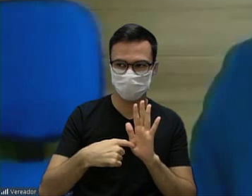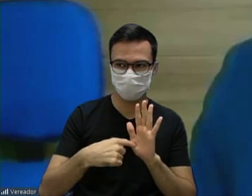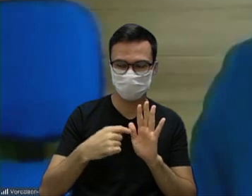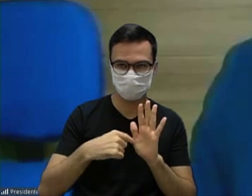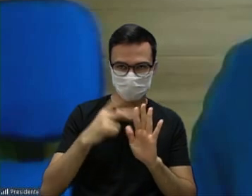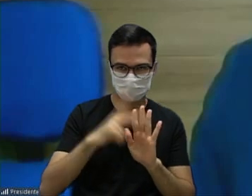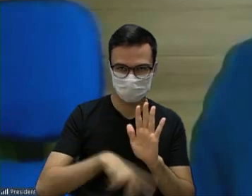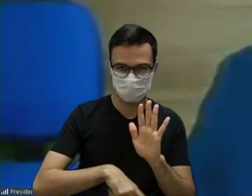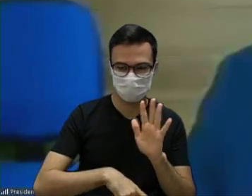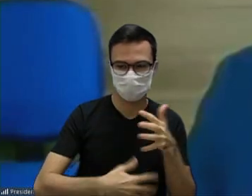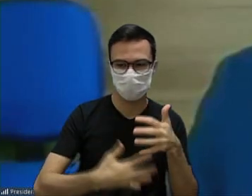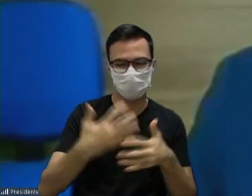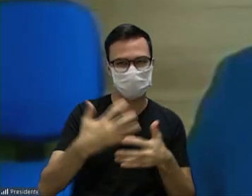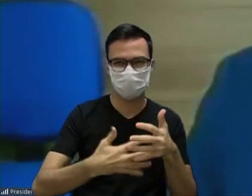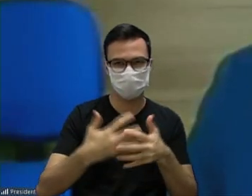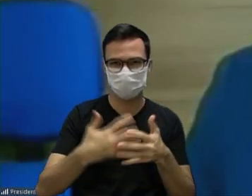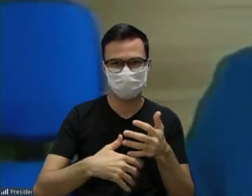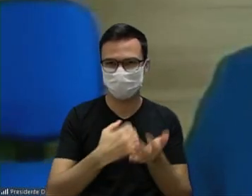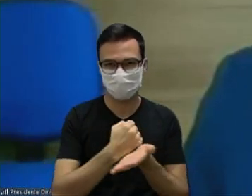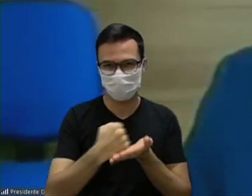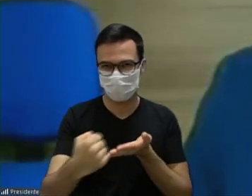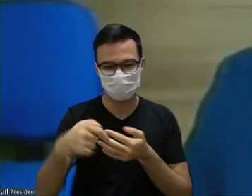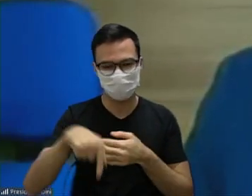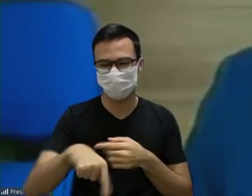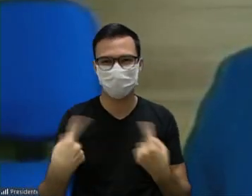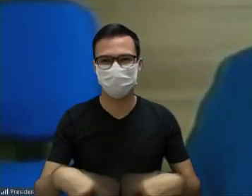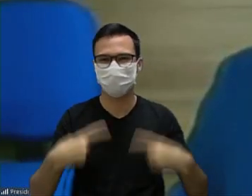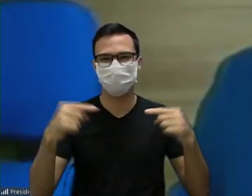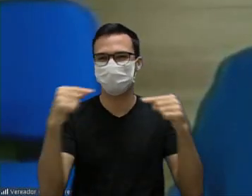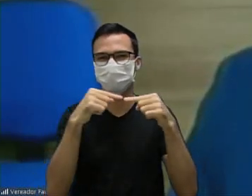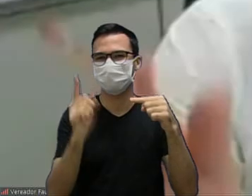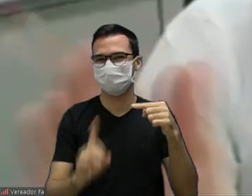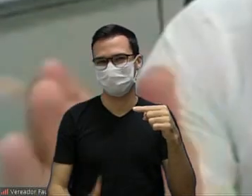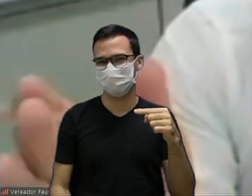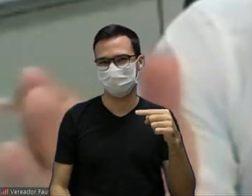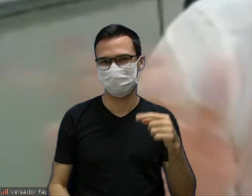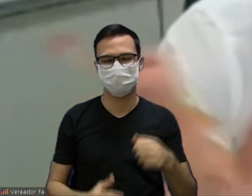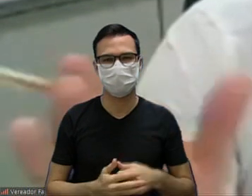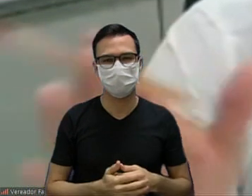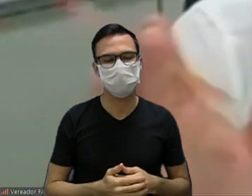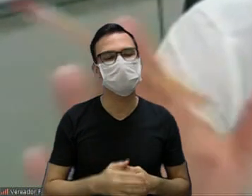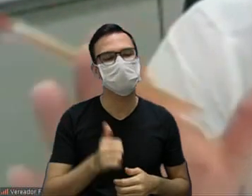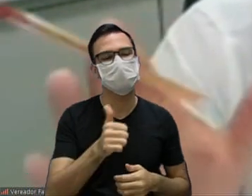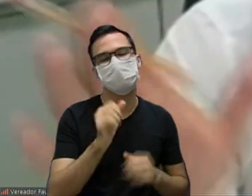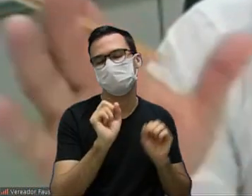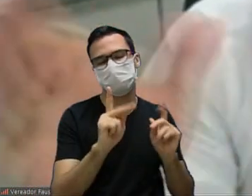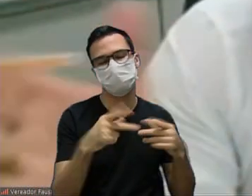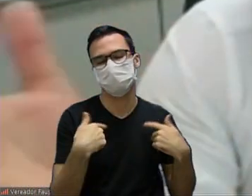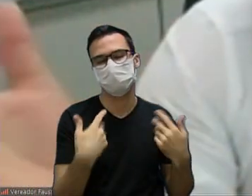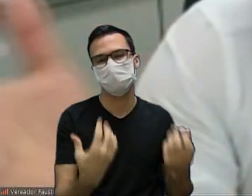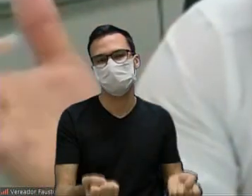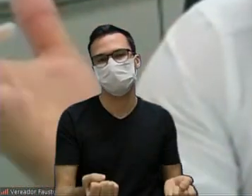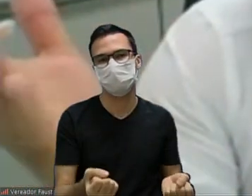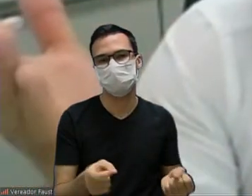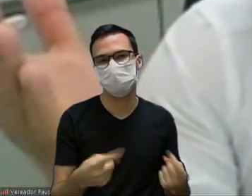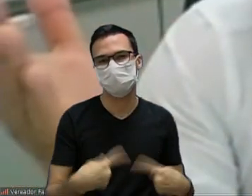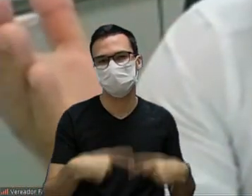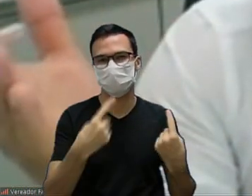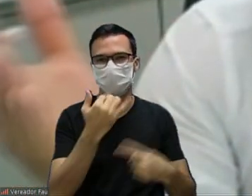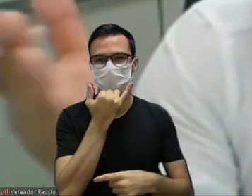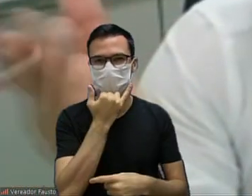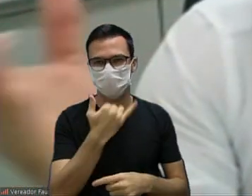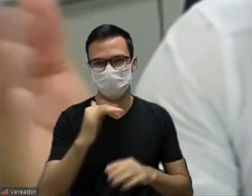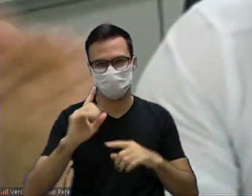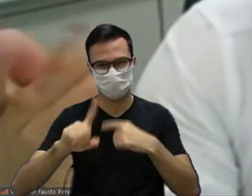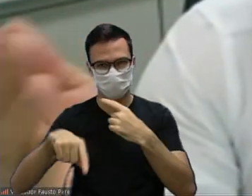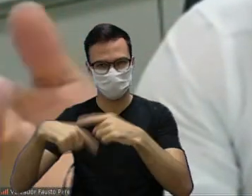o projeto está prejudicado ele não entra em discussão não entendi isso sem problema então não vai abrir a discussão perdoe vereador